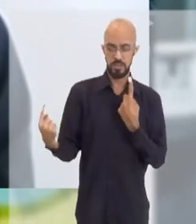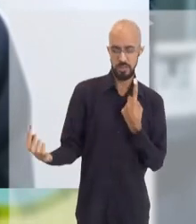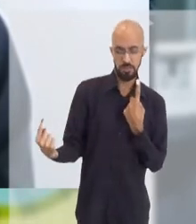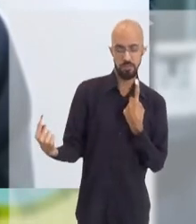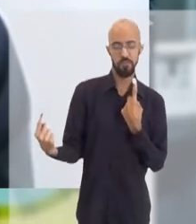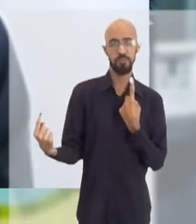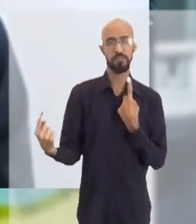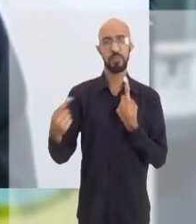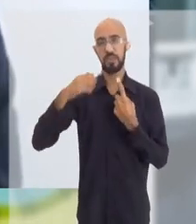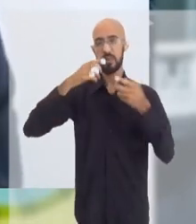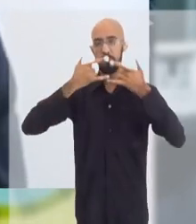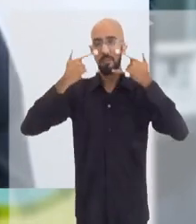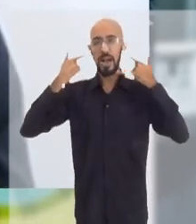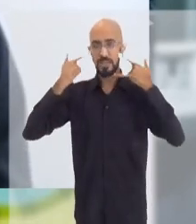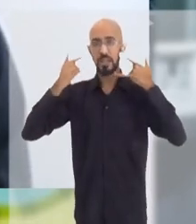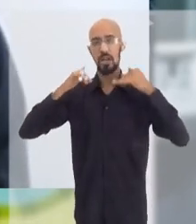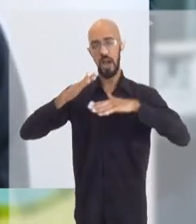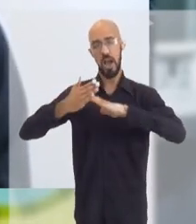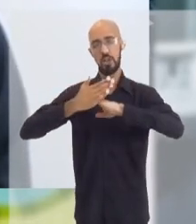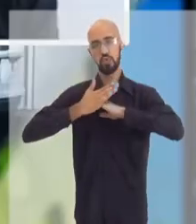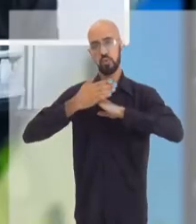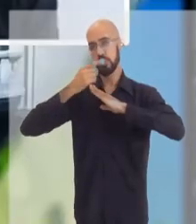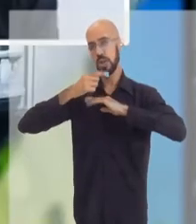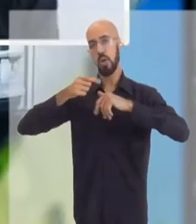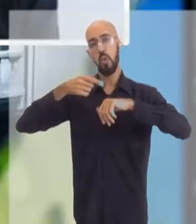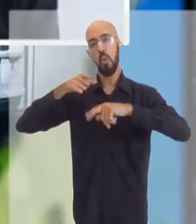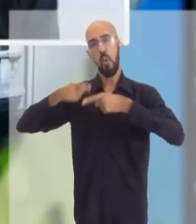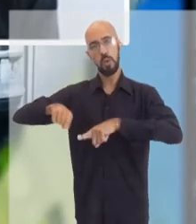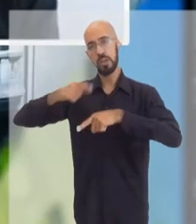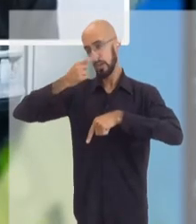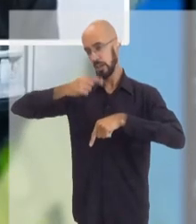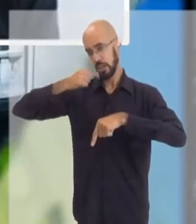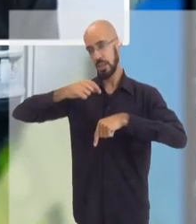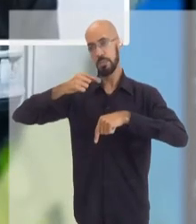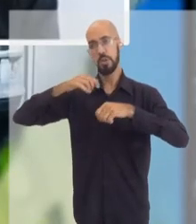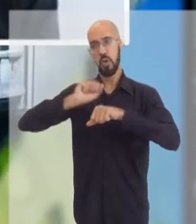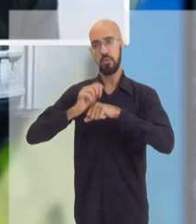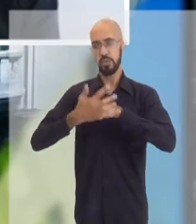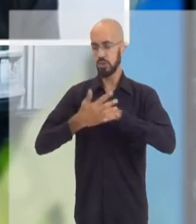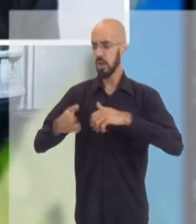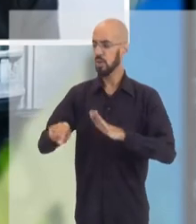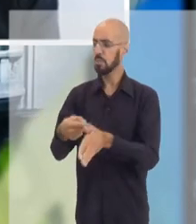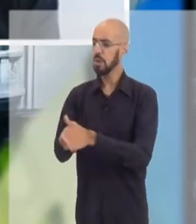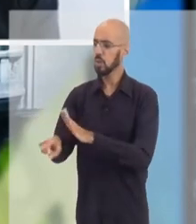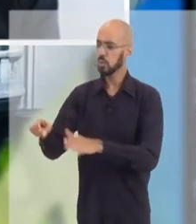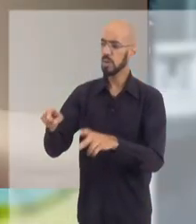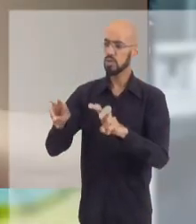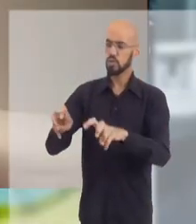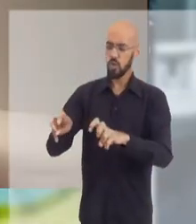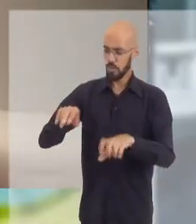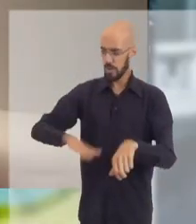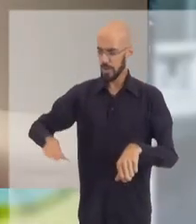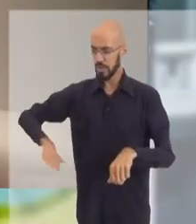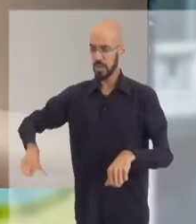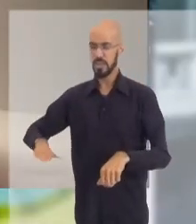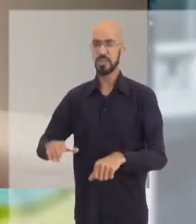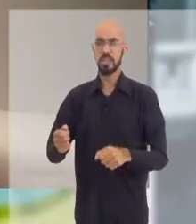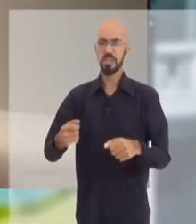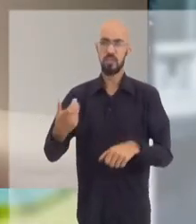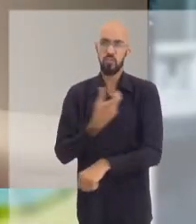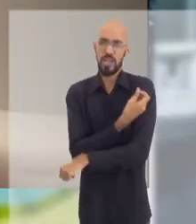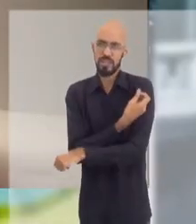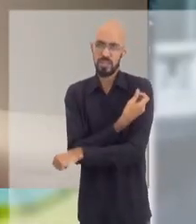medidas eficazes para prevenção da Covid e da gripe. E doutor, existe alguma contraindicação a respeito da criança ser vacinada